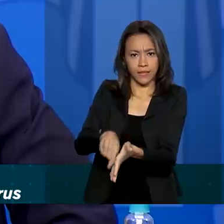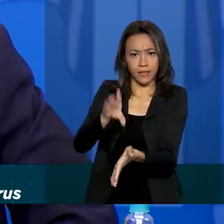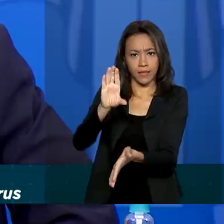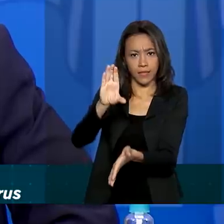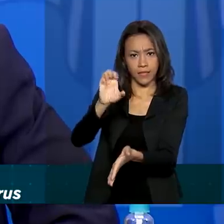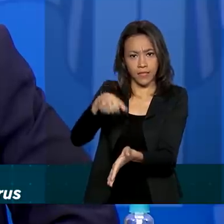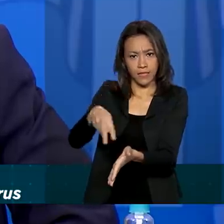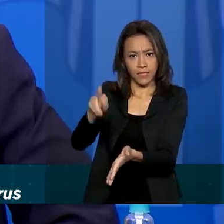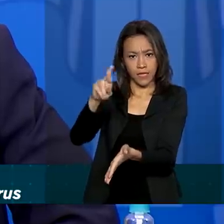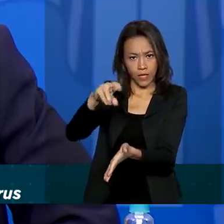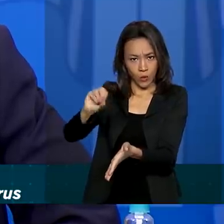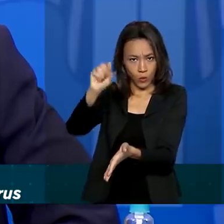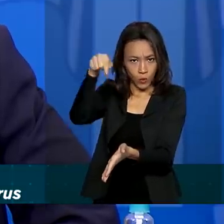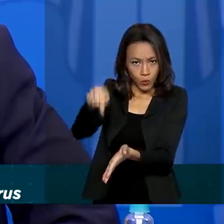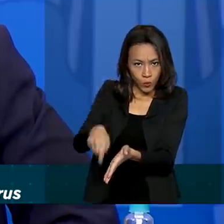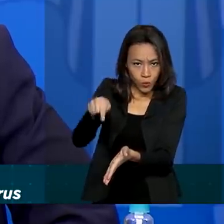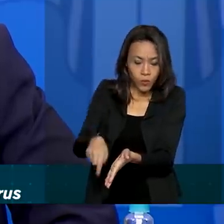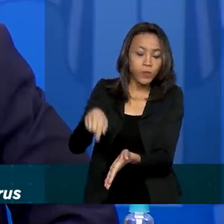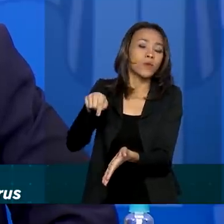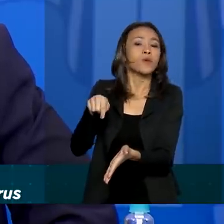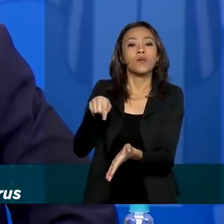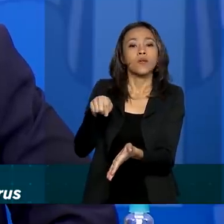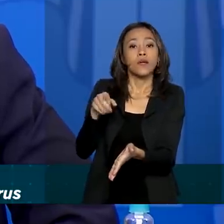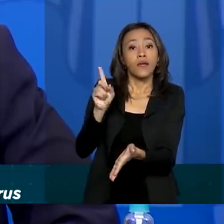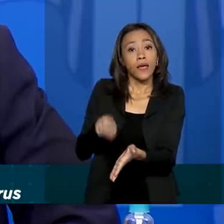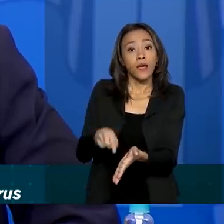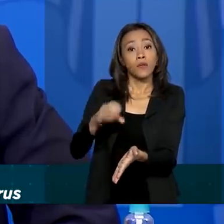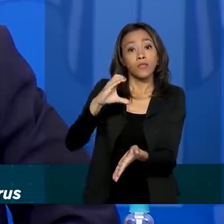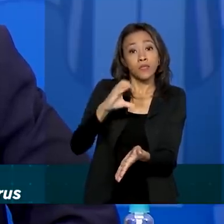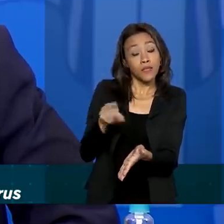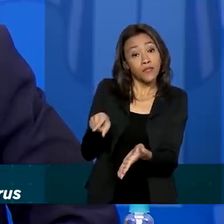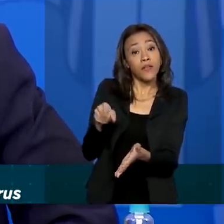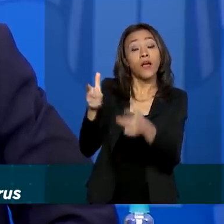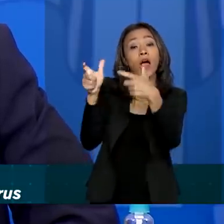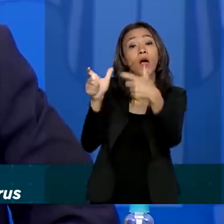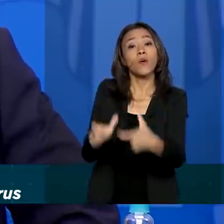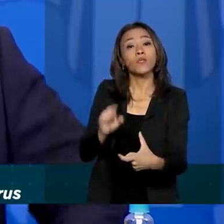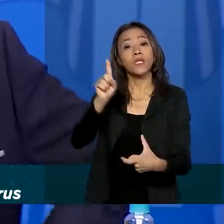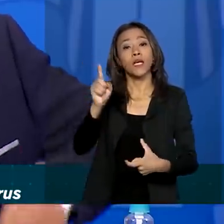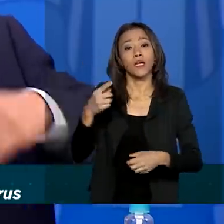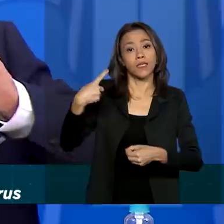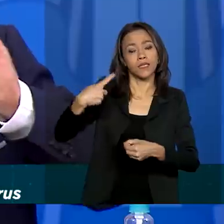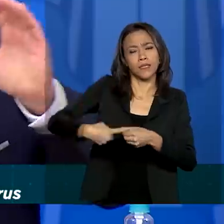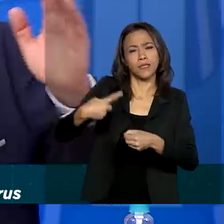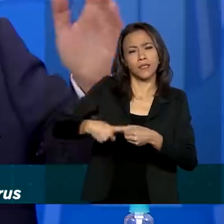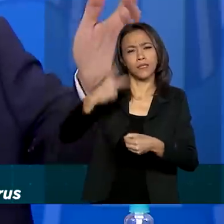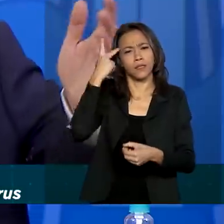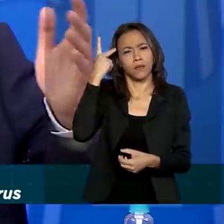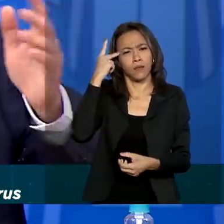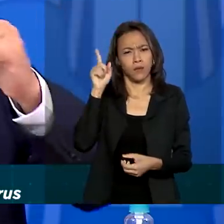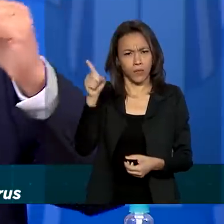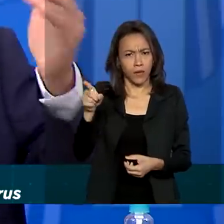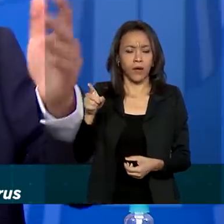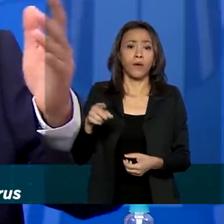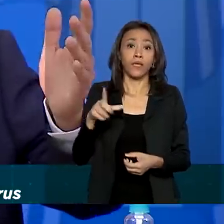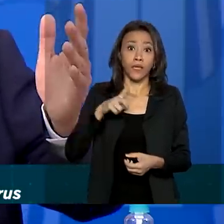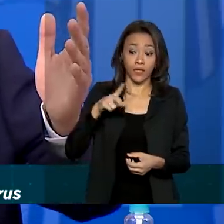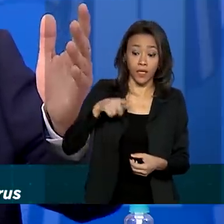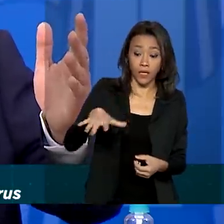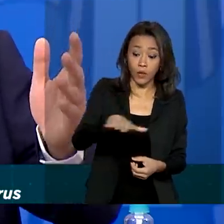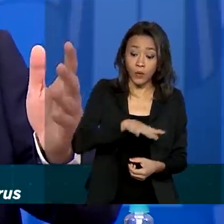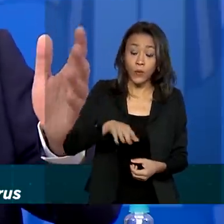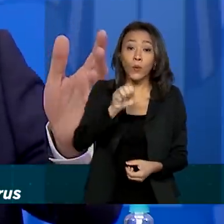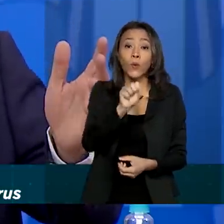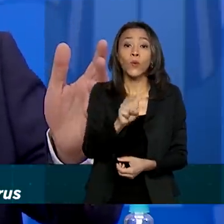Energéticas de Energia e de Materiais, o CNPq, que fica em Campinas. E dentro desse centro, ali onde a gente tem o Sirius, acelerador de